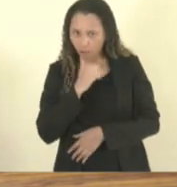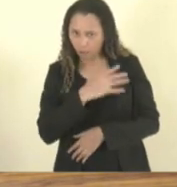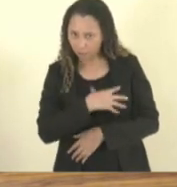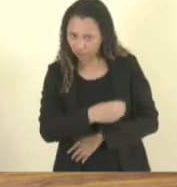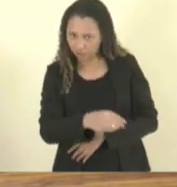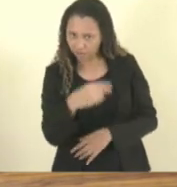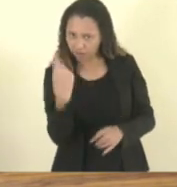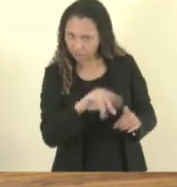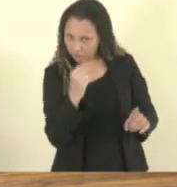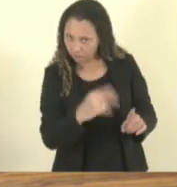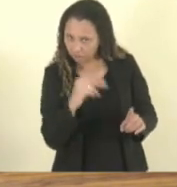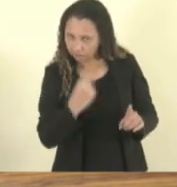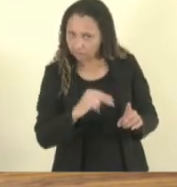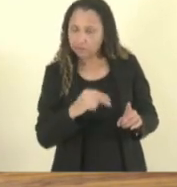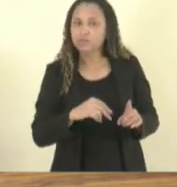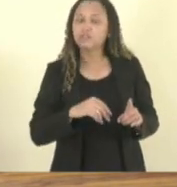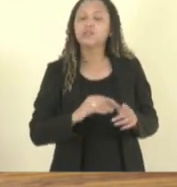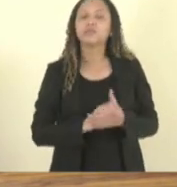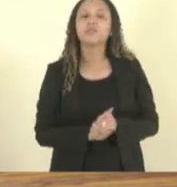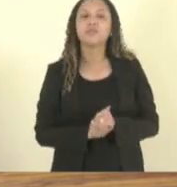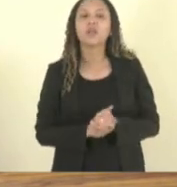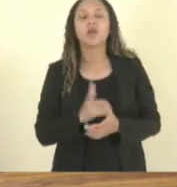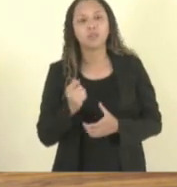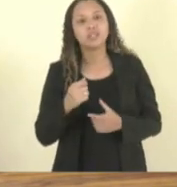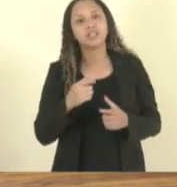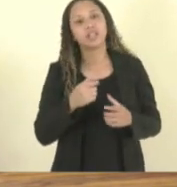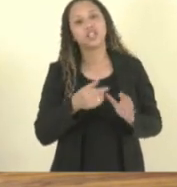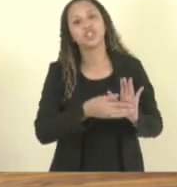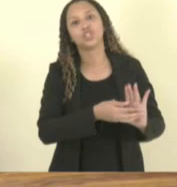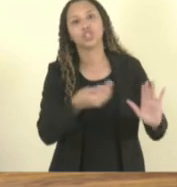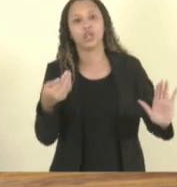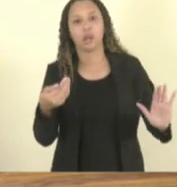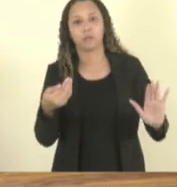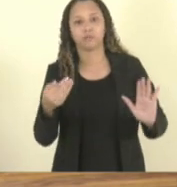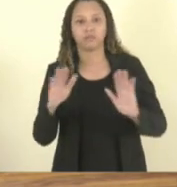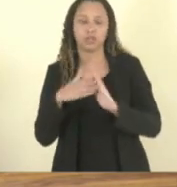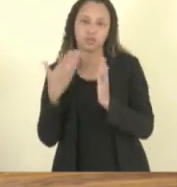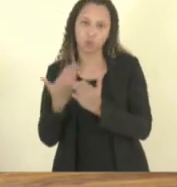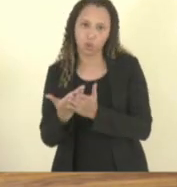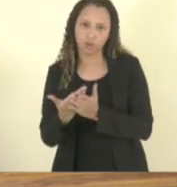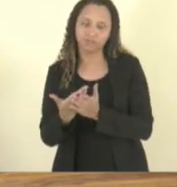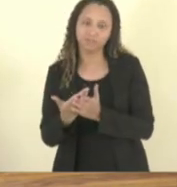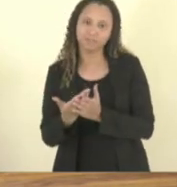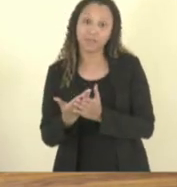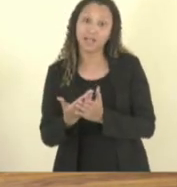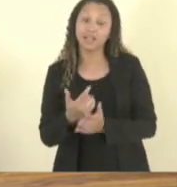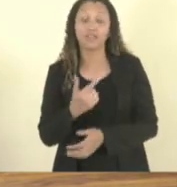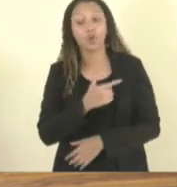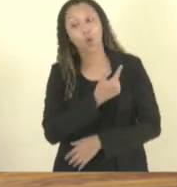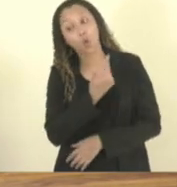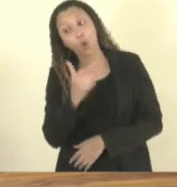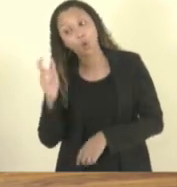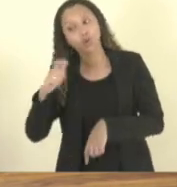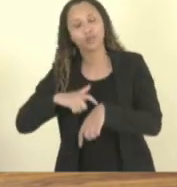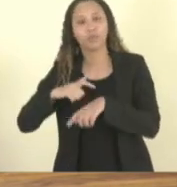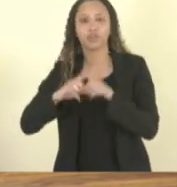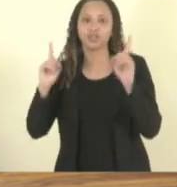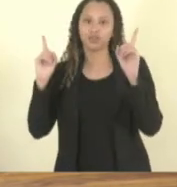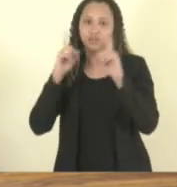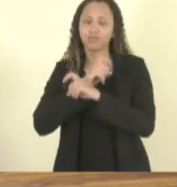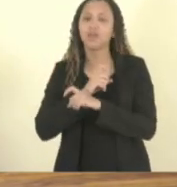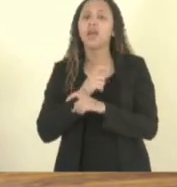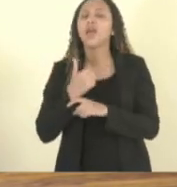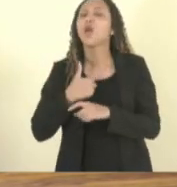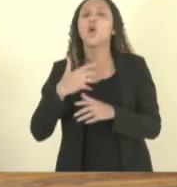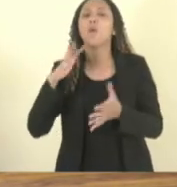obviamente tive que tirar da escola e veio outra batalha. Onde vou matricular minha